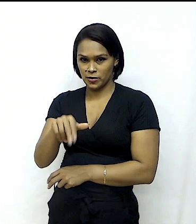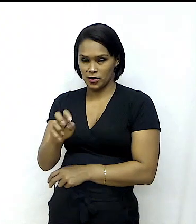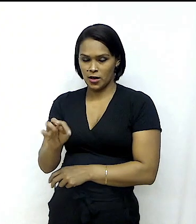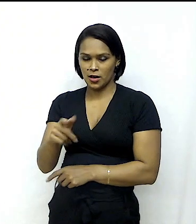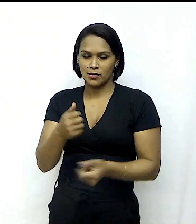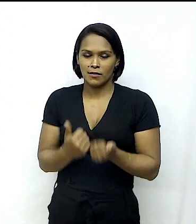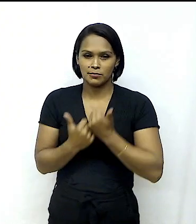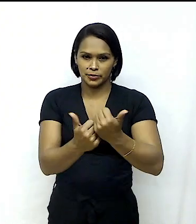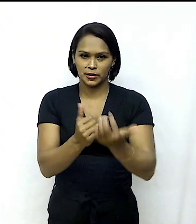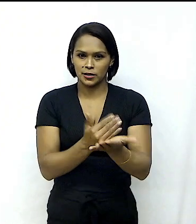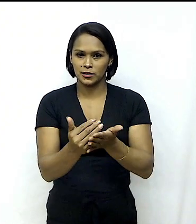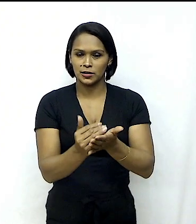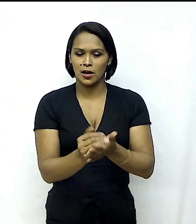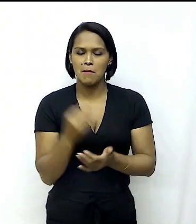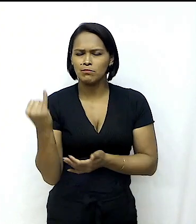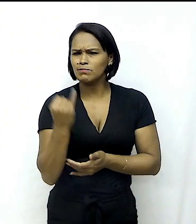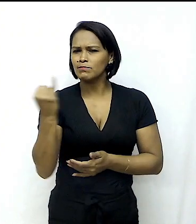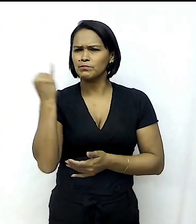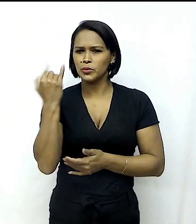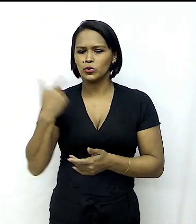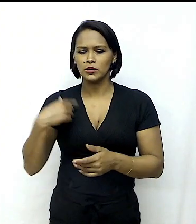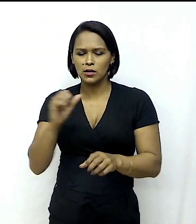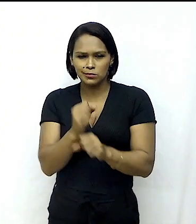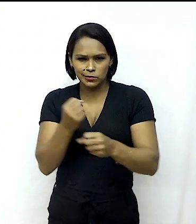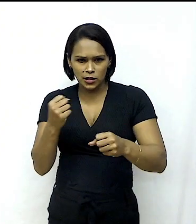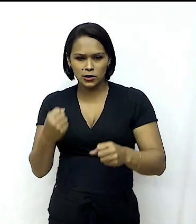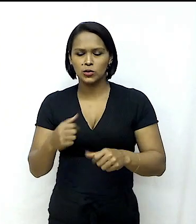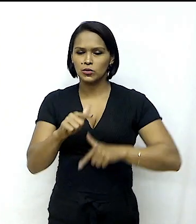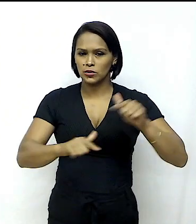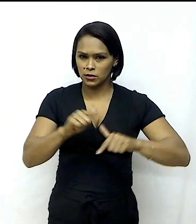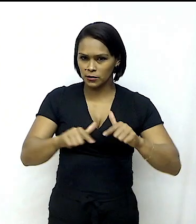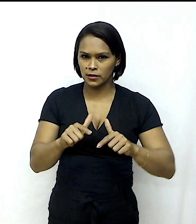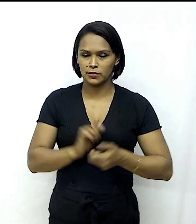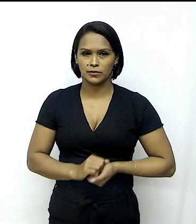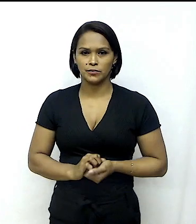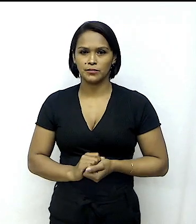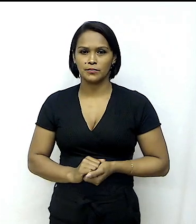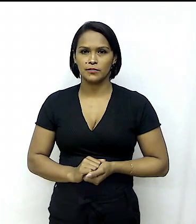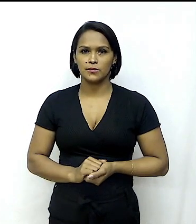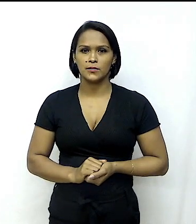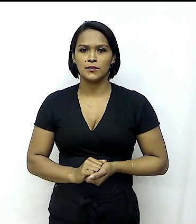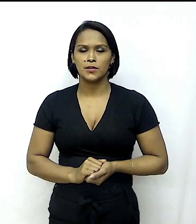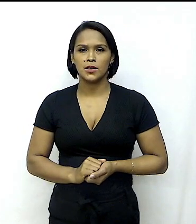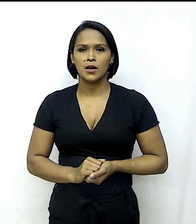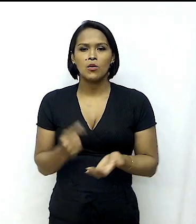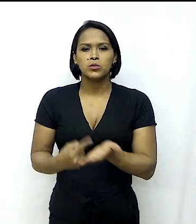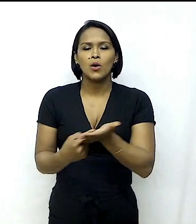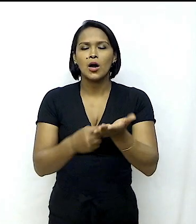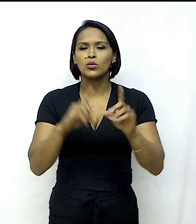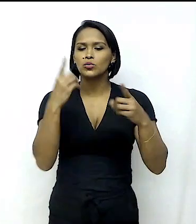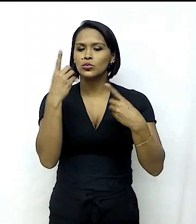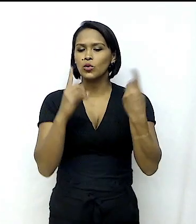iniciativa que é de grande importância para a nossa indústria e serviços. O acordo com o Chile